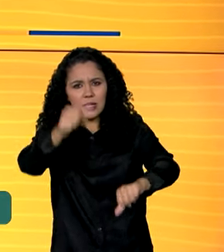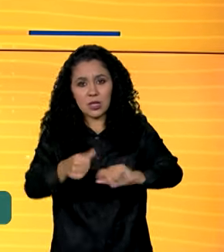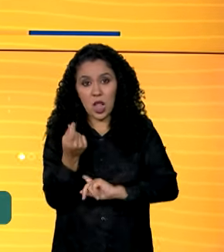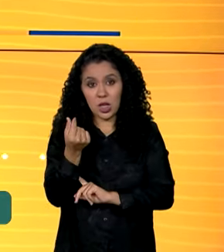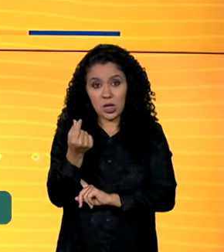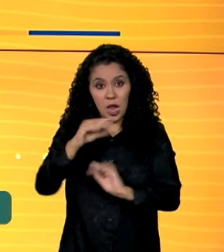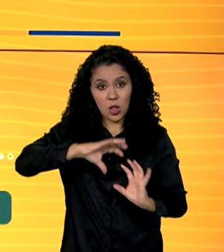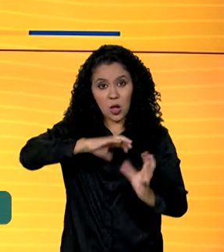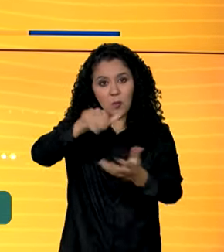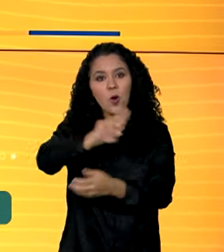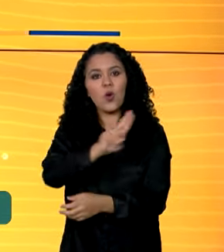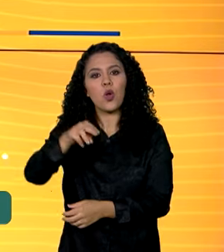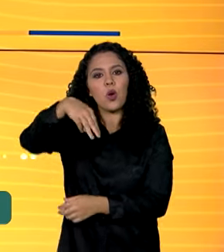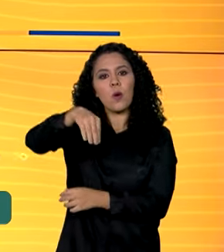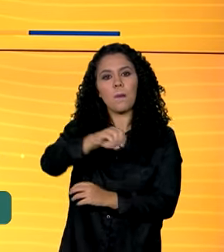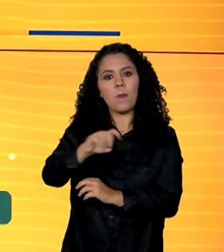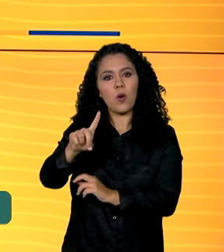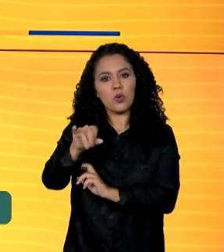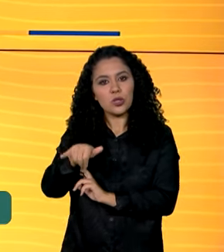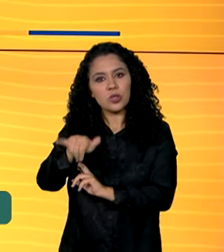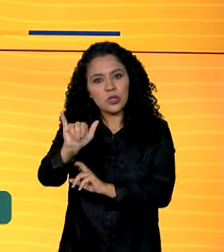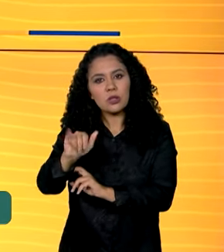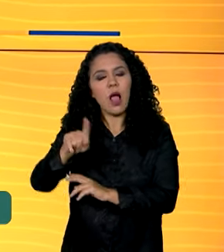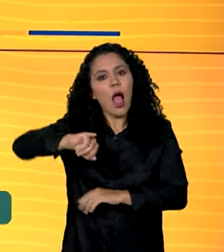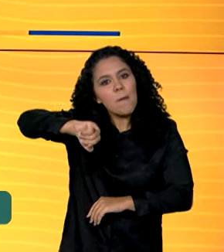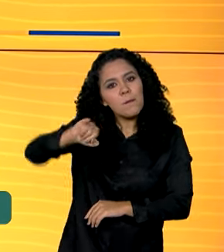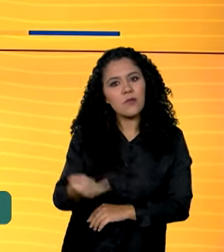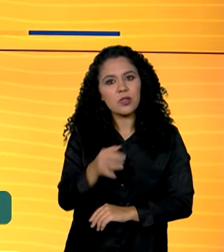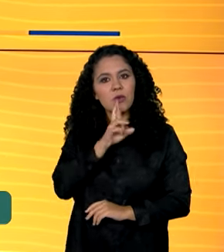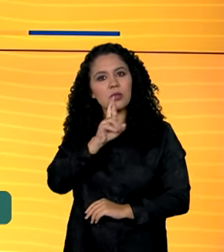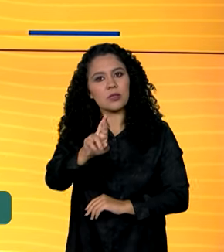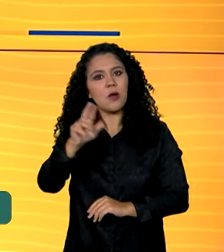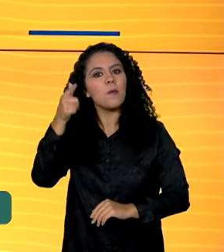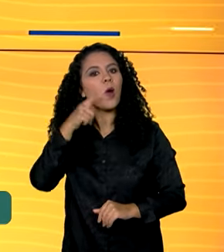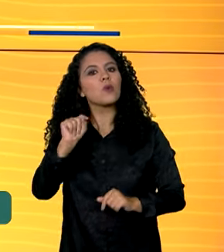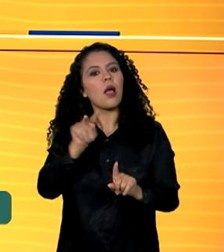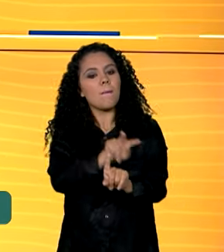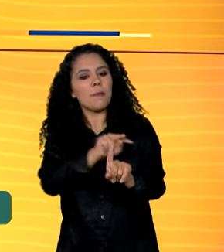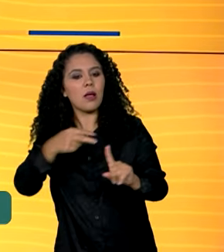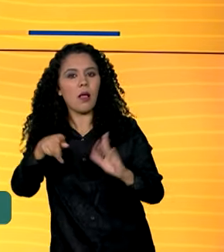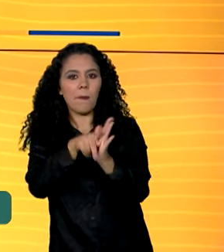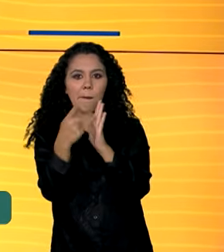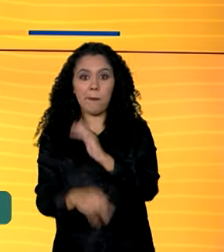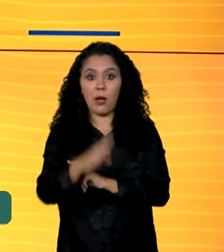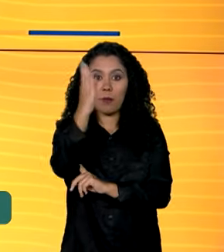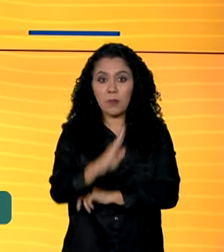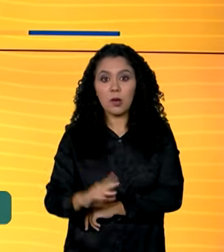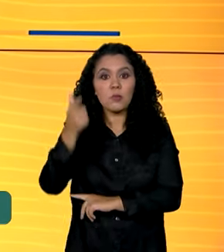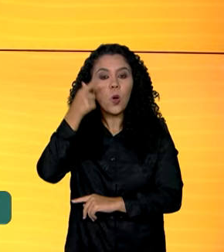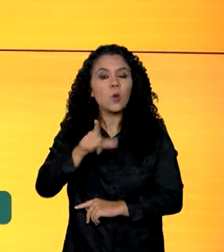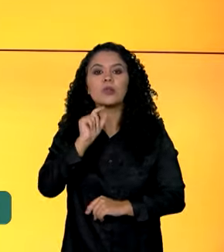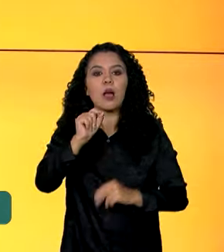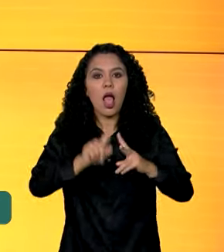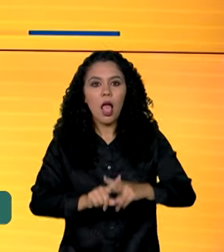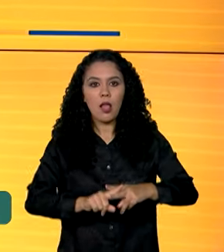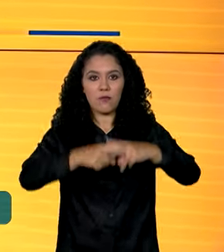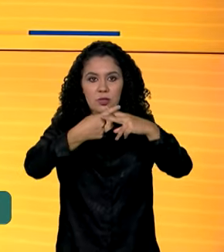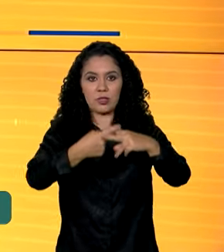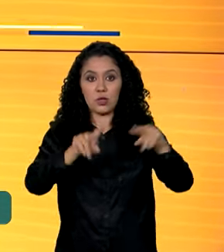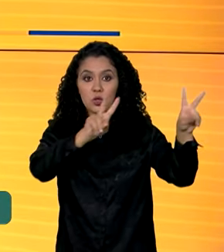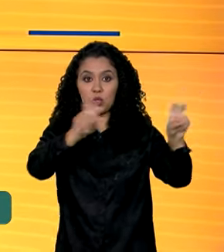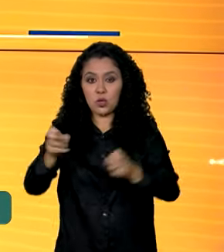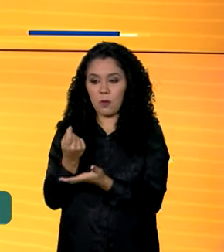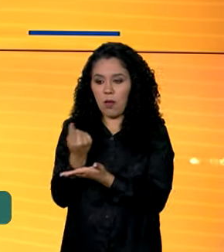mundo, a Mures, aproveitou os resultados para elevar a perspectiva do Brasil, o que pode indicar uma revisão da nota de